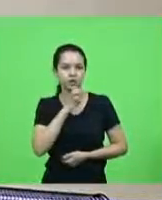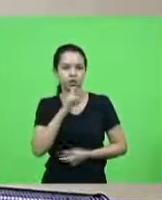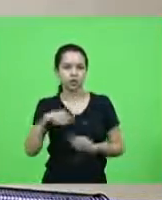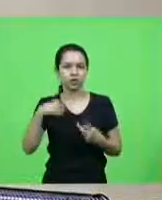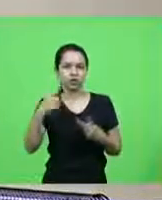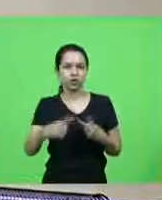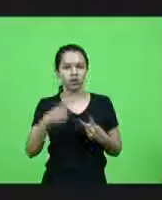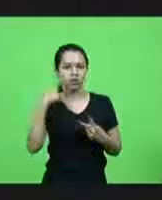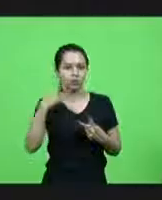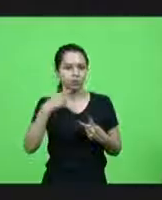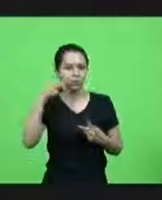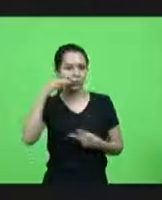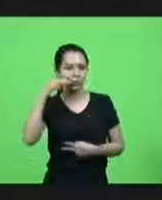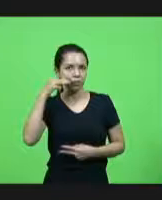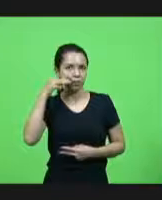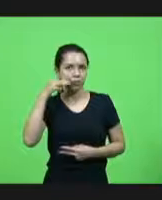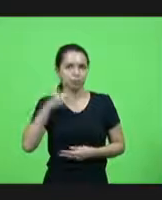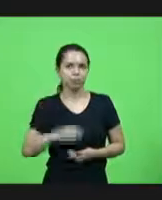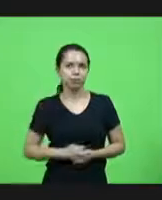Barlena muito